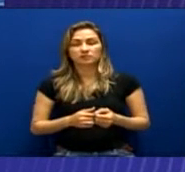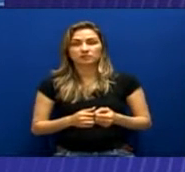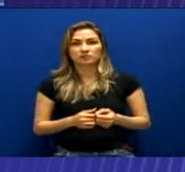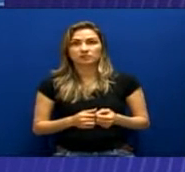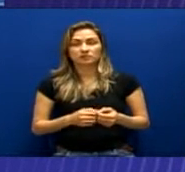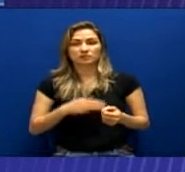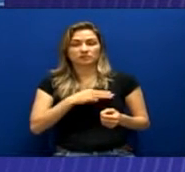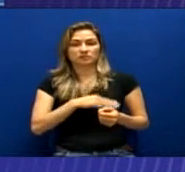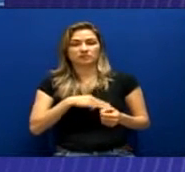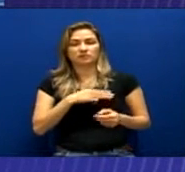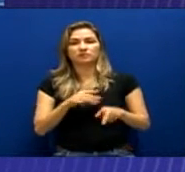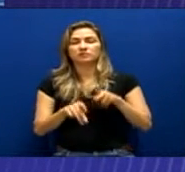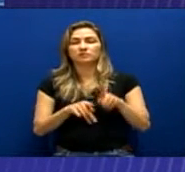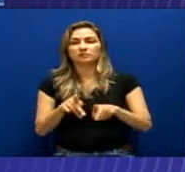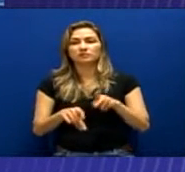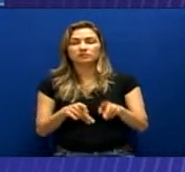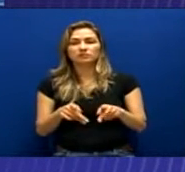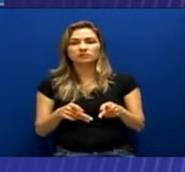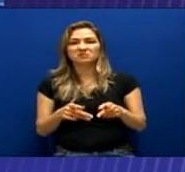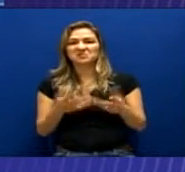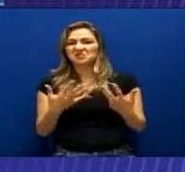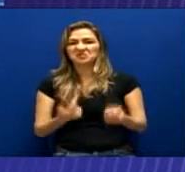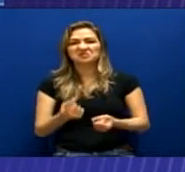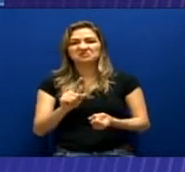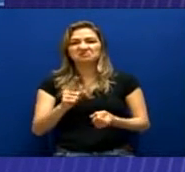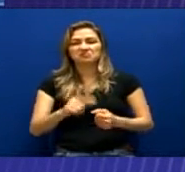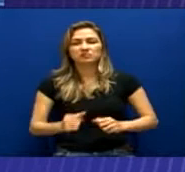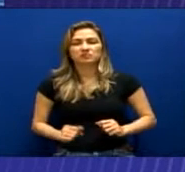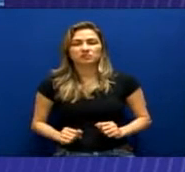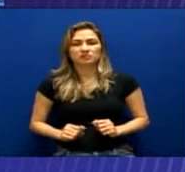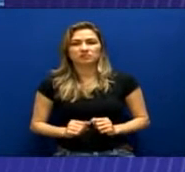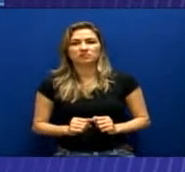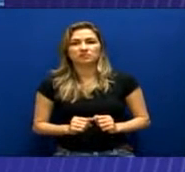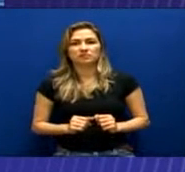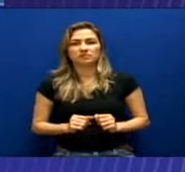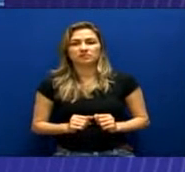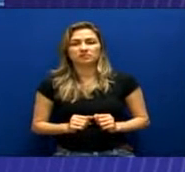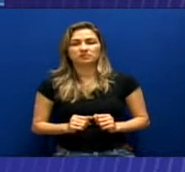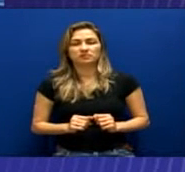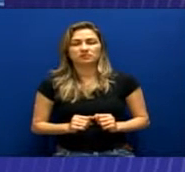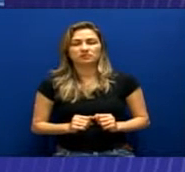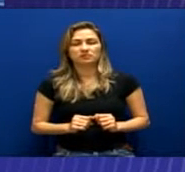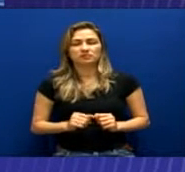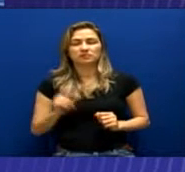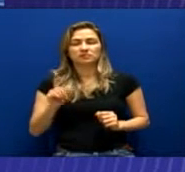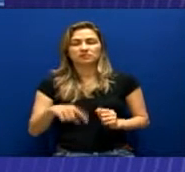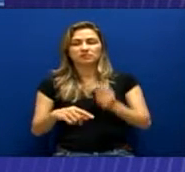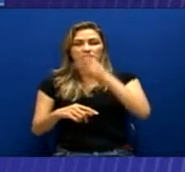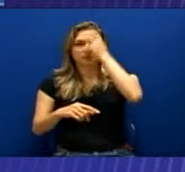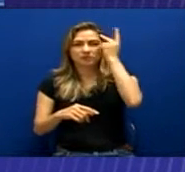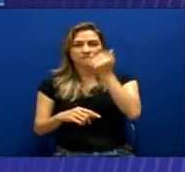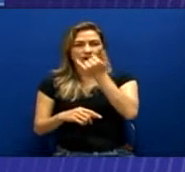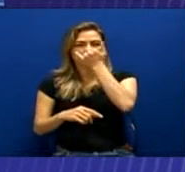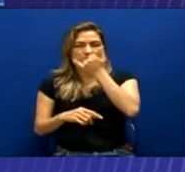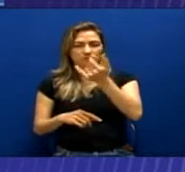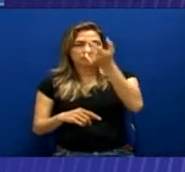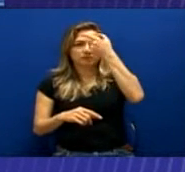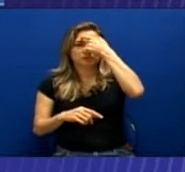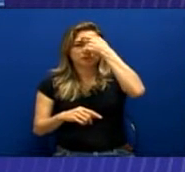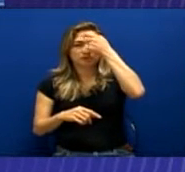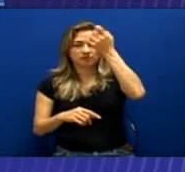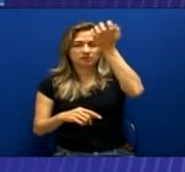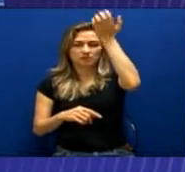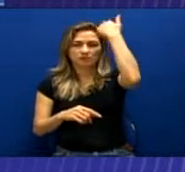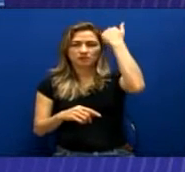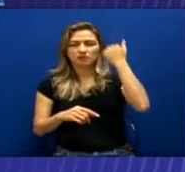descrição e caracterização jurídico penal. Os sofrimentos são infligidos mentalmente e as vítimas se tornam